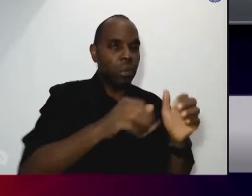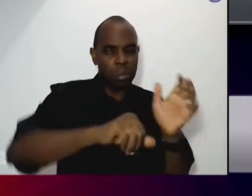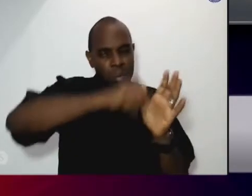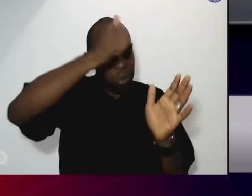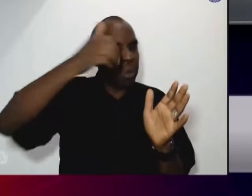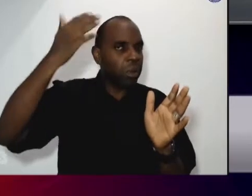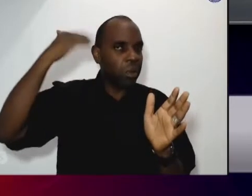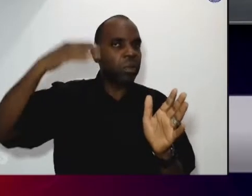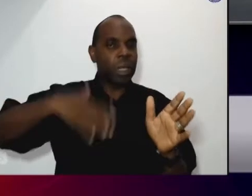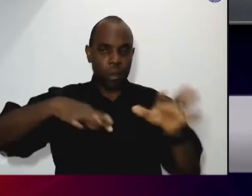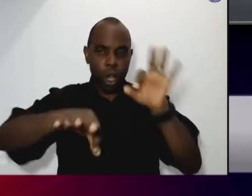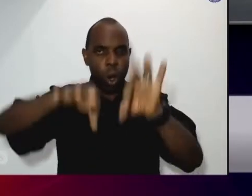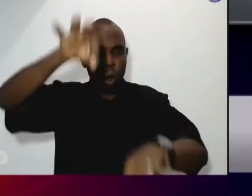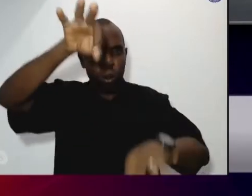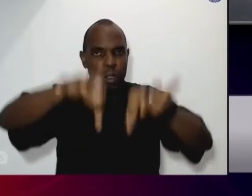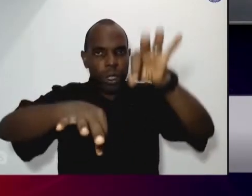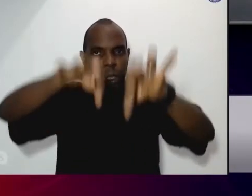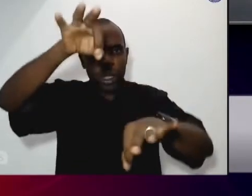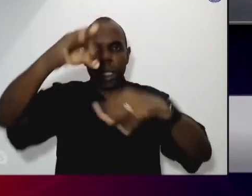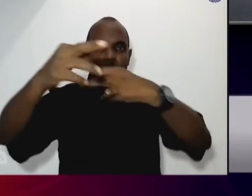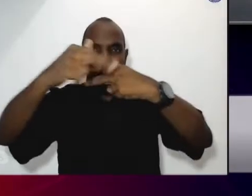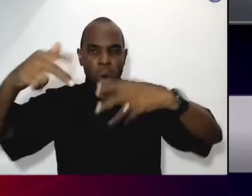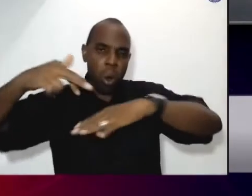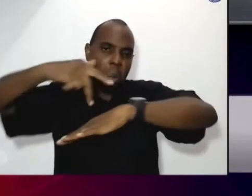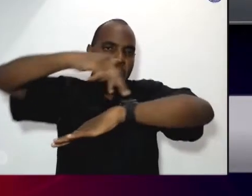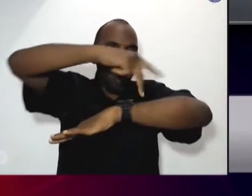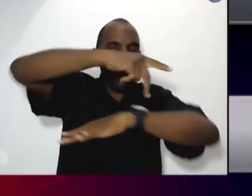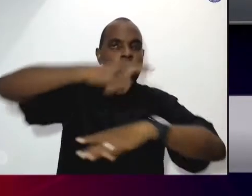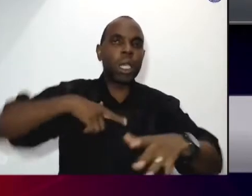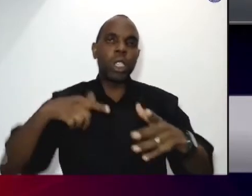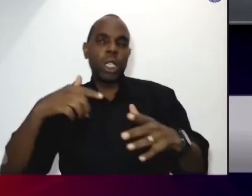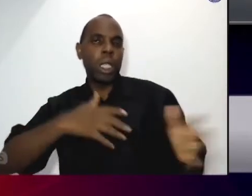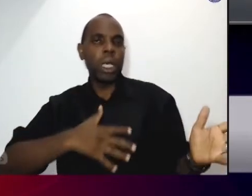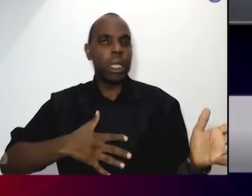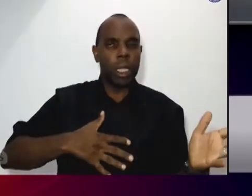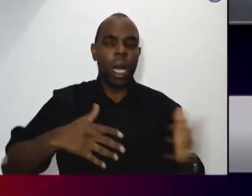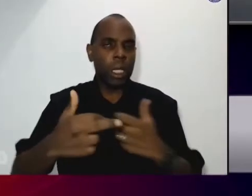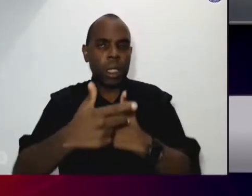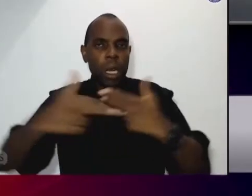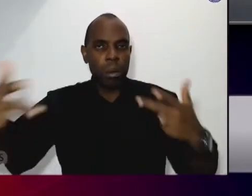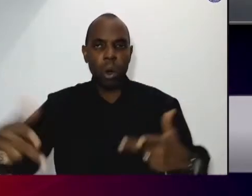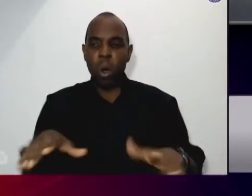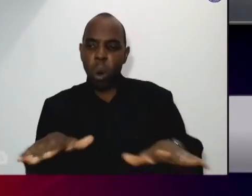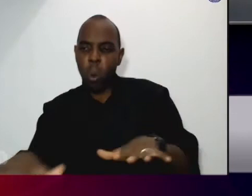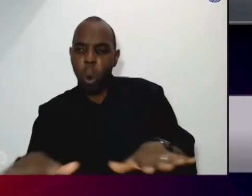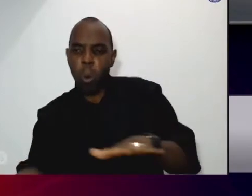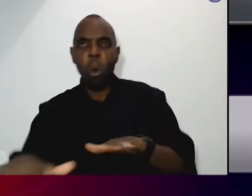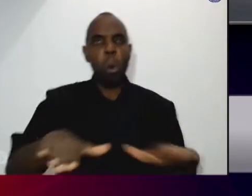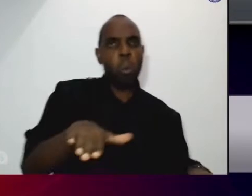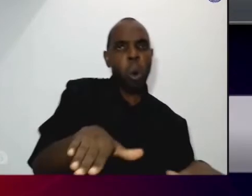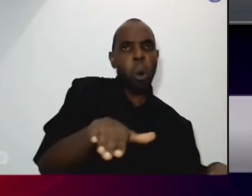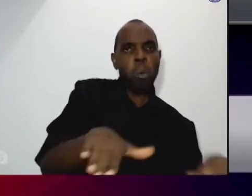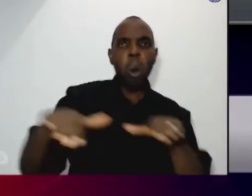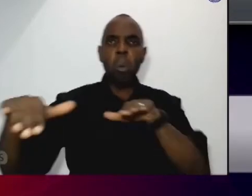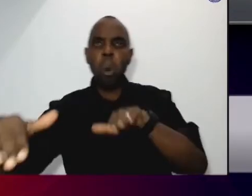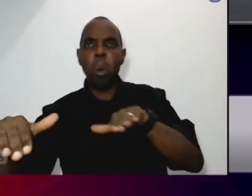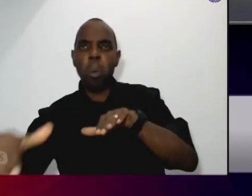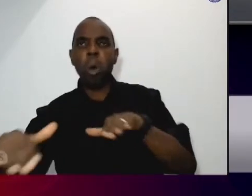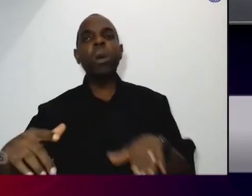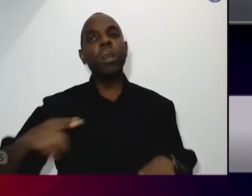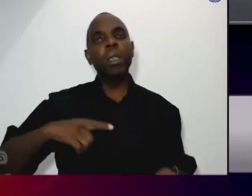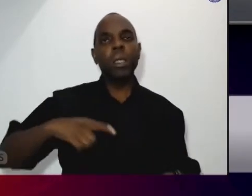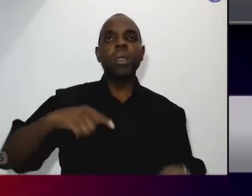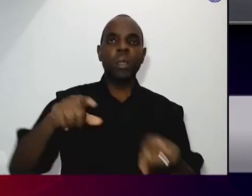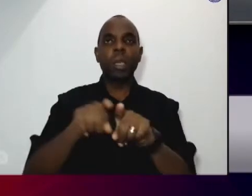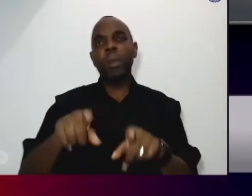oficinas de moda oficina de break oficina de DJ os jovens lá gostaram mais de oficina de moda